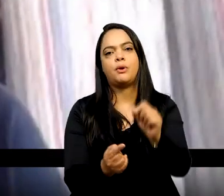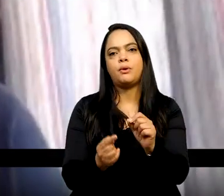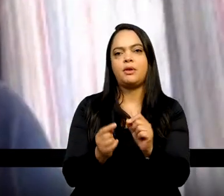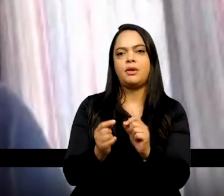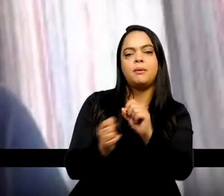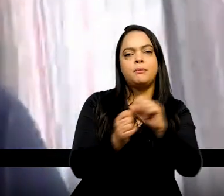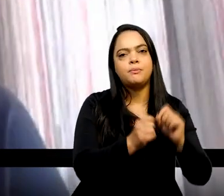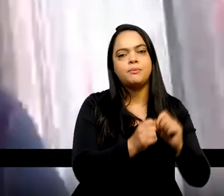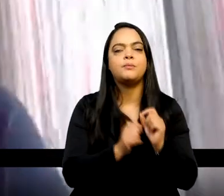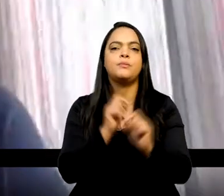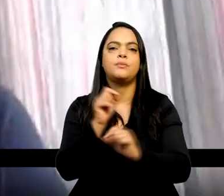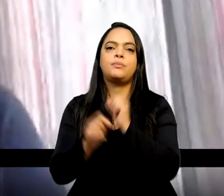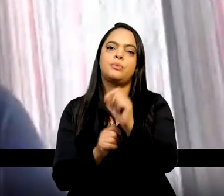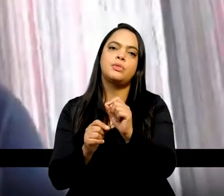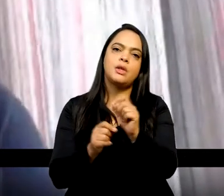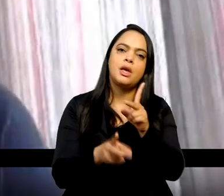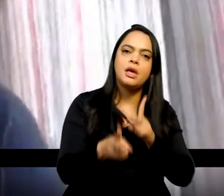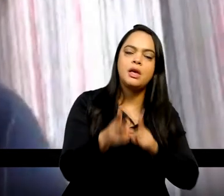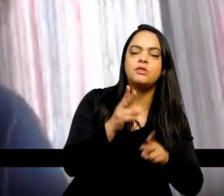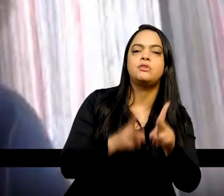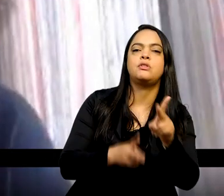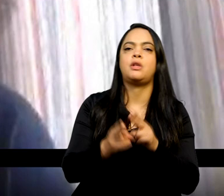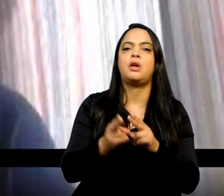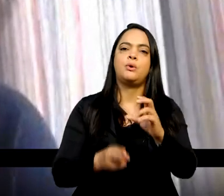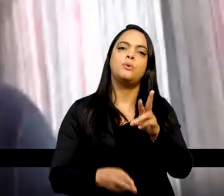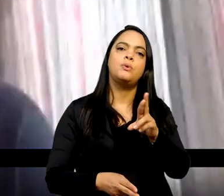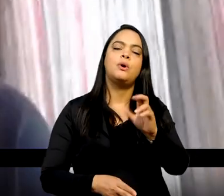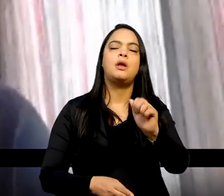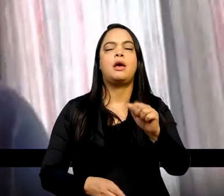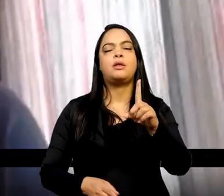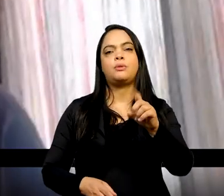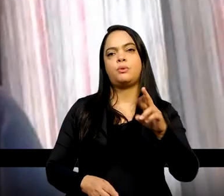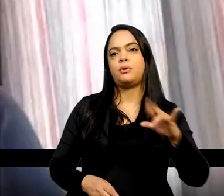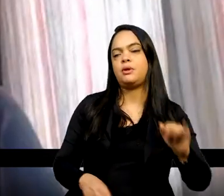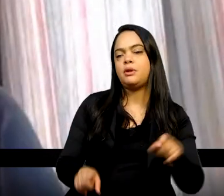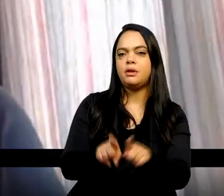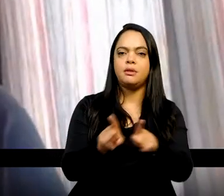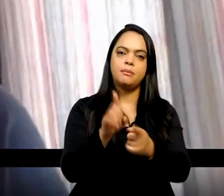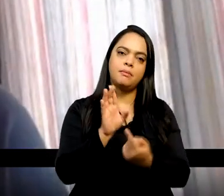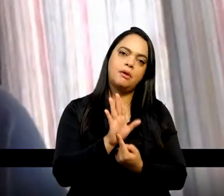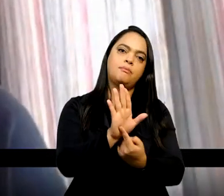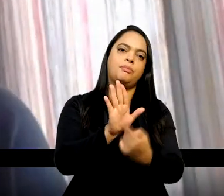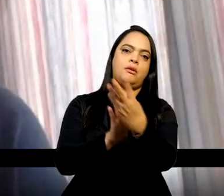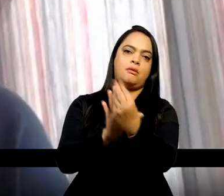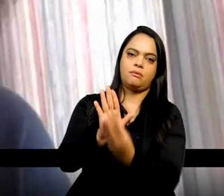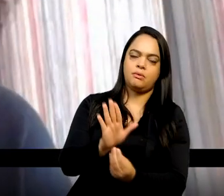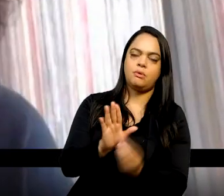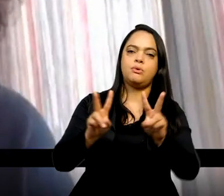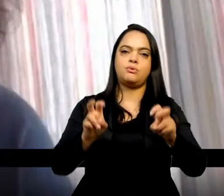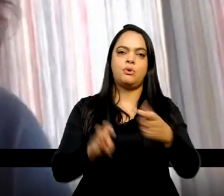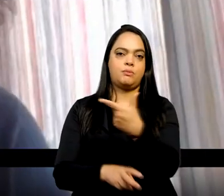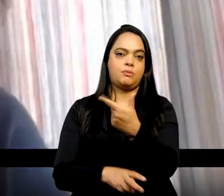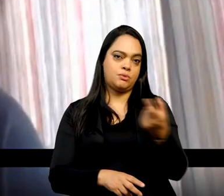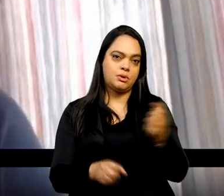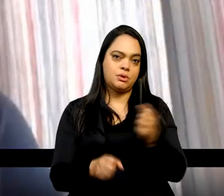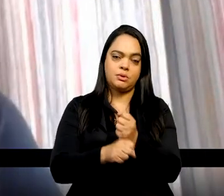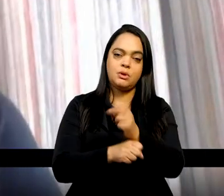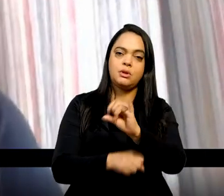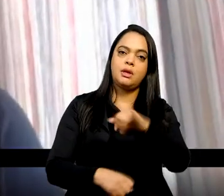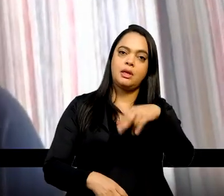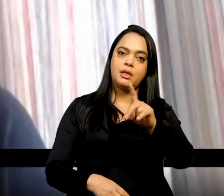curadoria, organizar, disponibilizar conteúdos sobre os 200 anos da independência do Brasil e seus